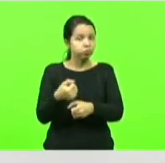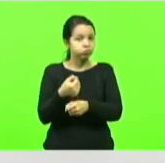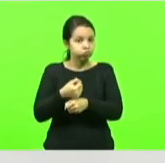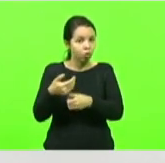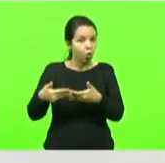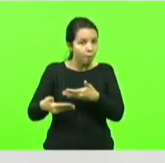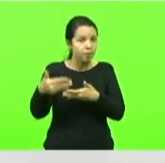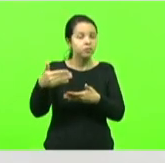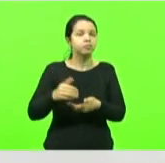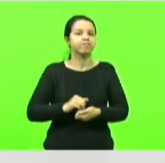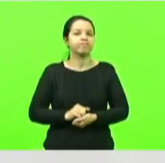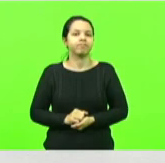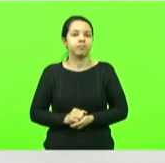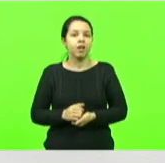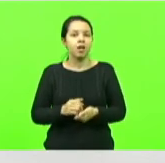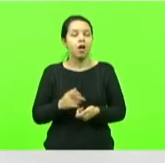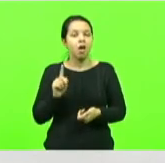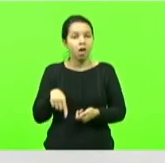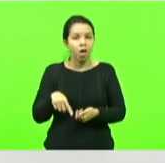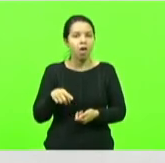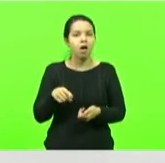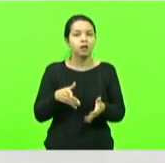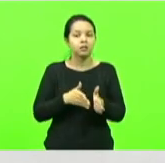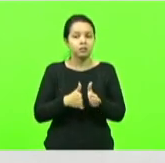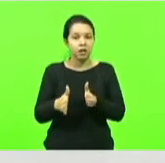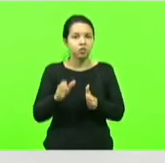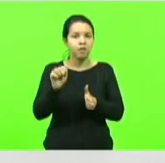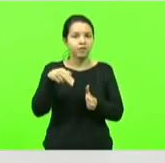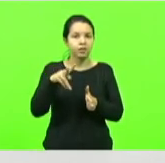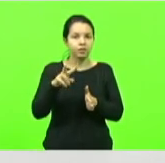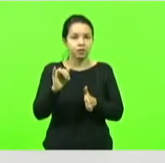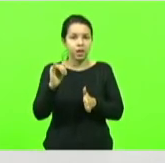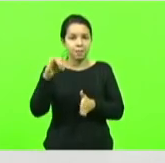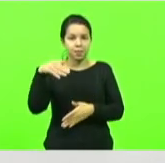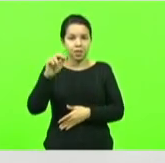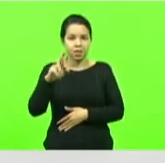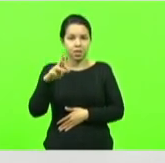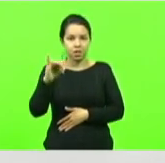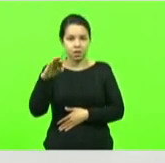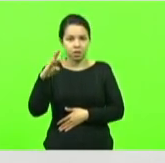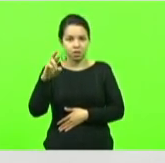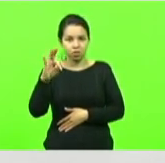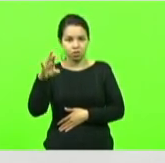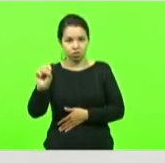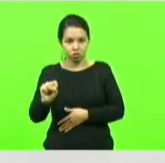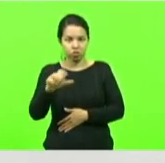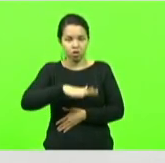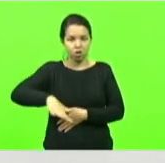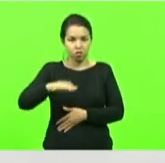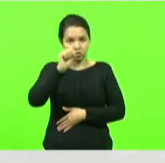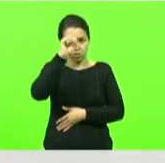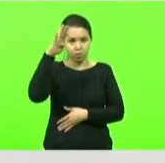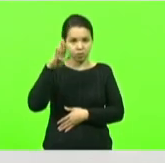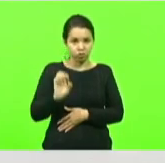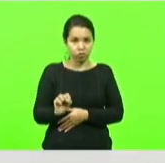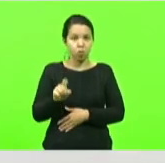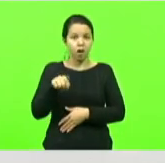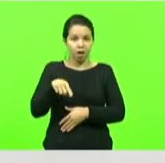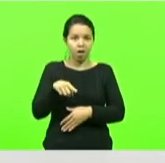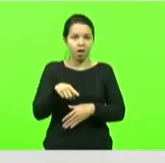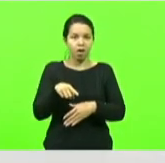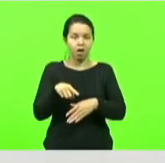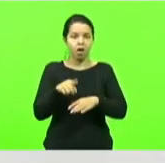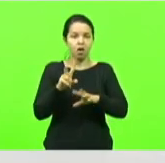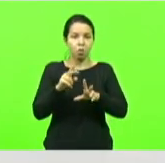acesso à avenida dos imigrantes em São Bento do Sul ali é mais uma espécie derrotatória mas que